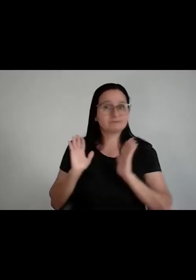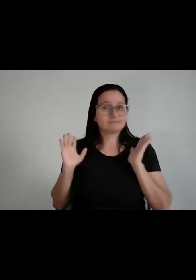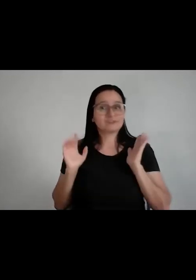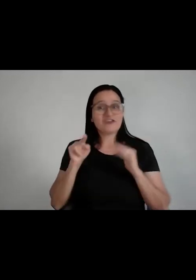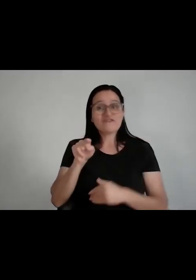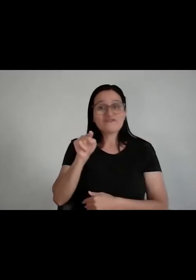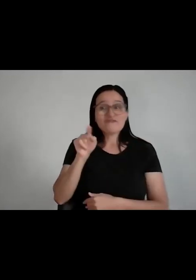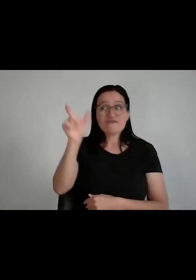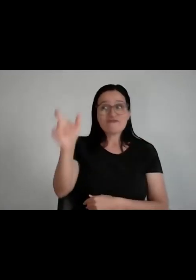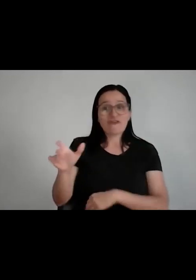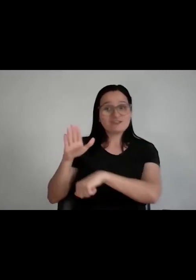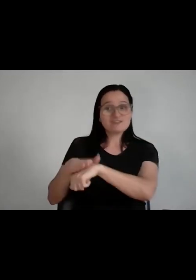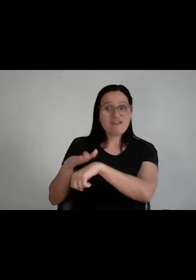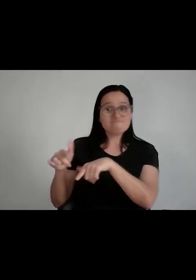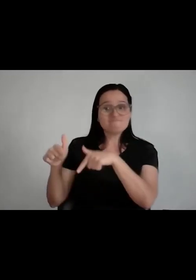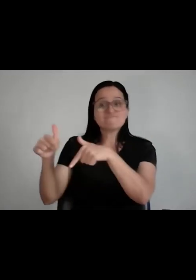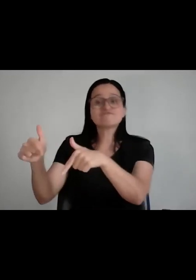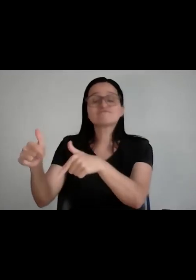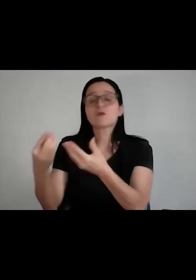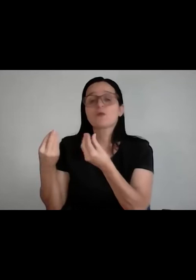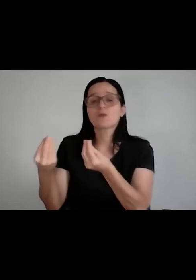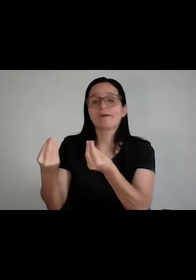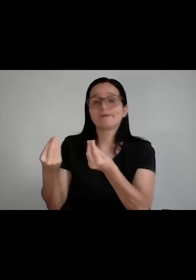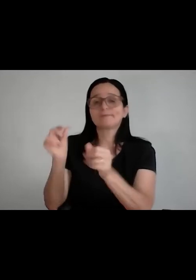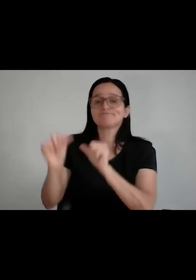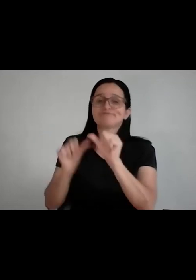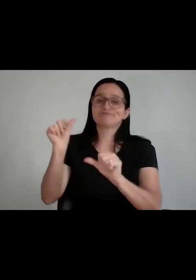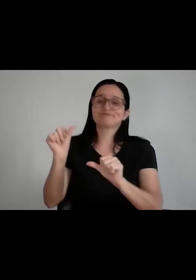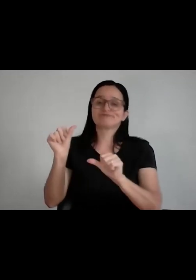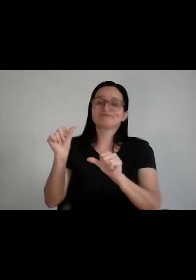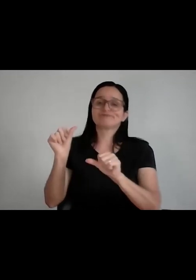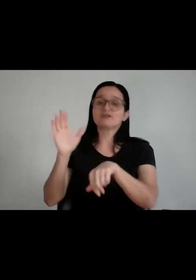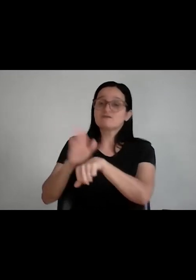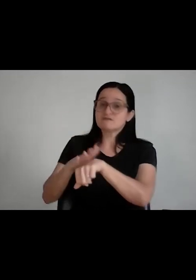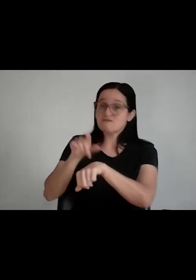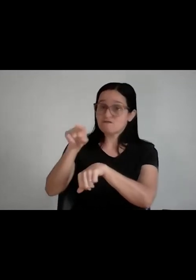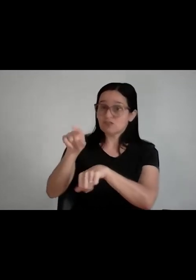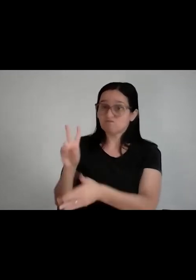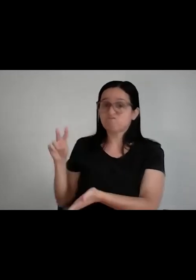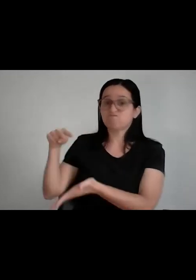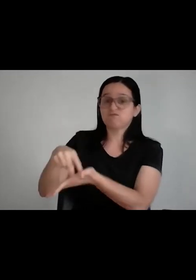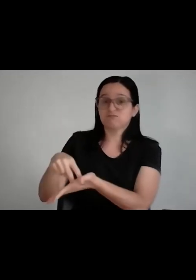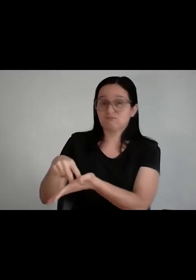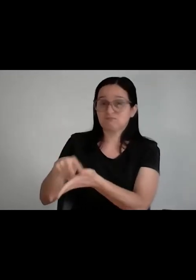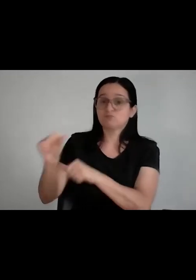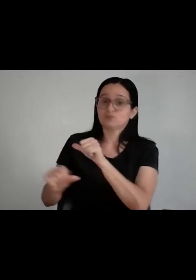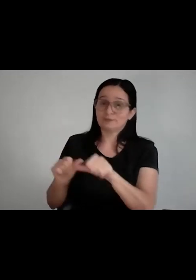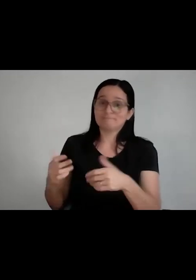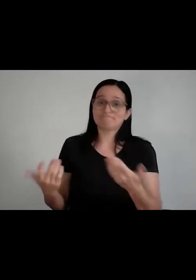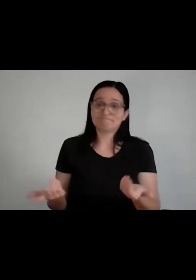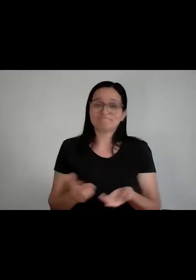está fazendo de autorresponsabilidade para resolver o teu problema. Se chama-se protagonismo. Reclamar não basta, vai lá e faz.